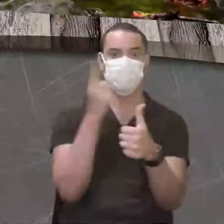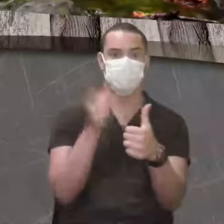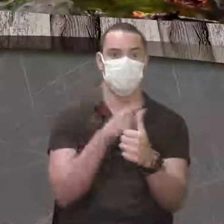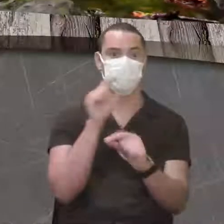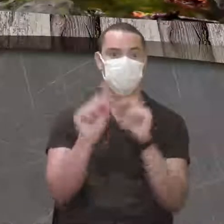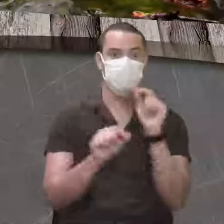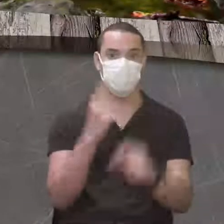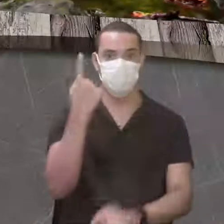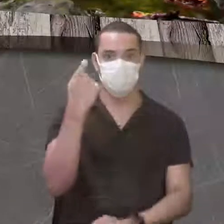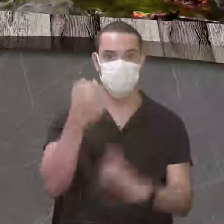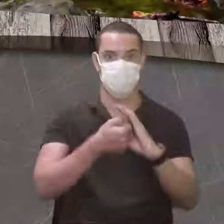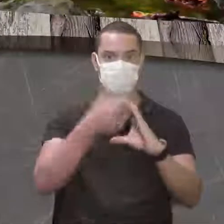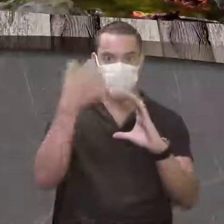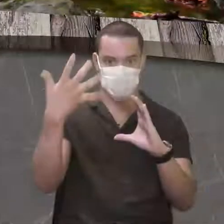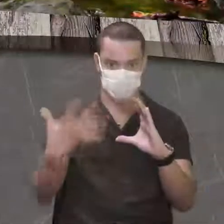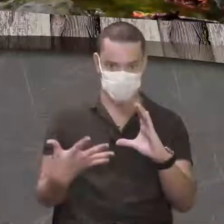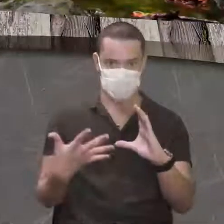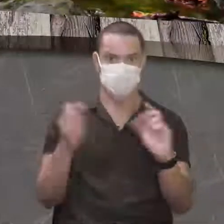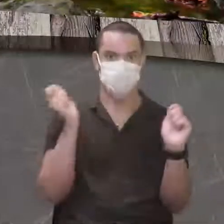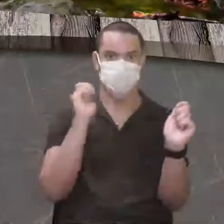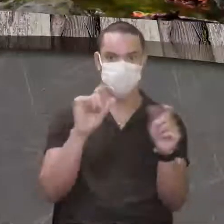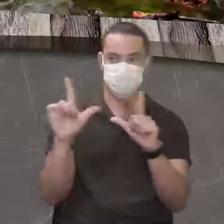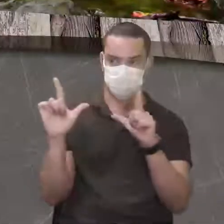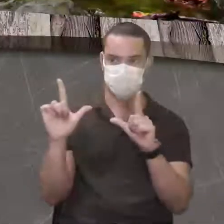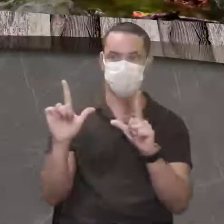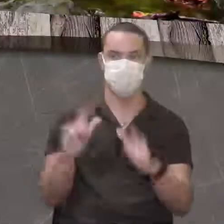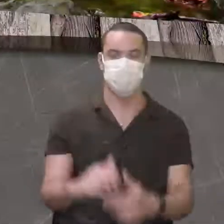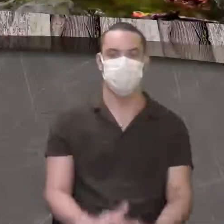uma só característica. Joga lá no quadro.